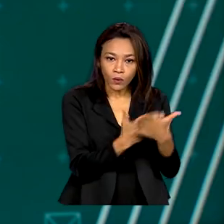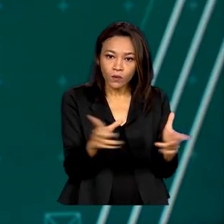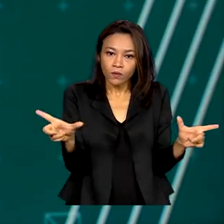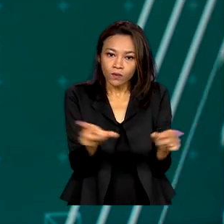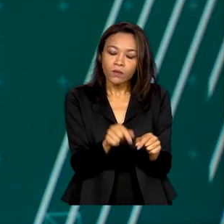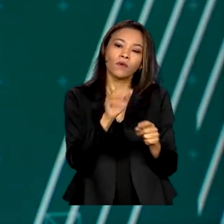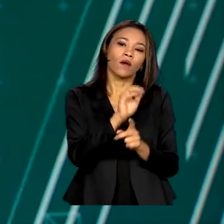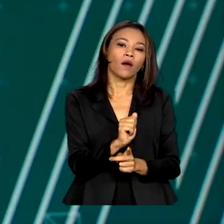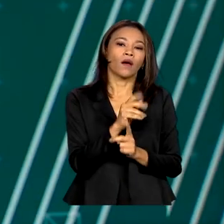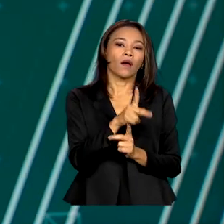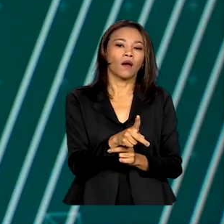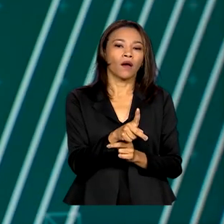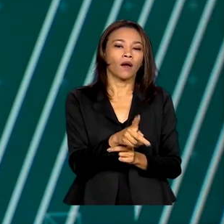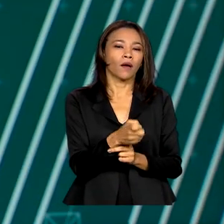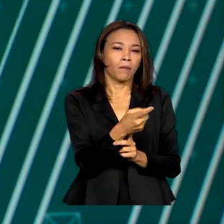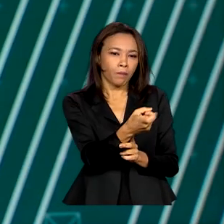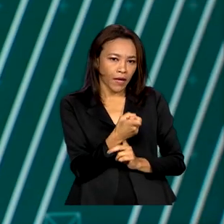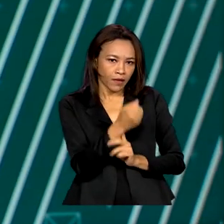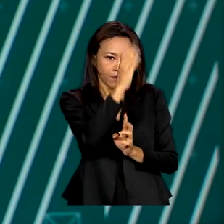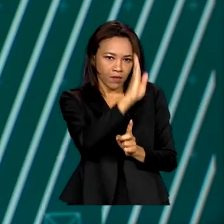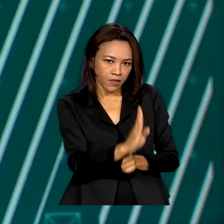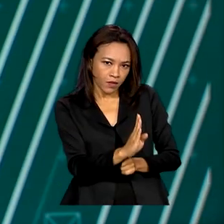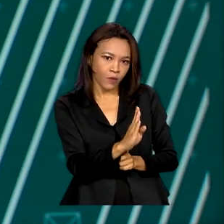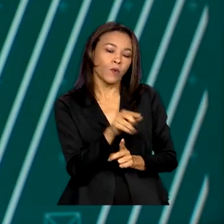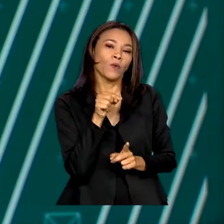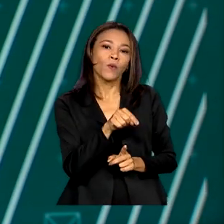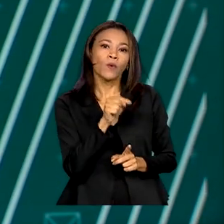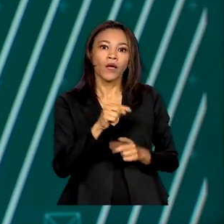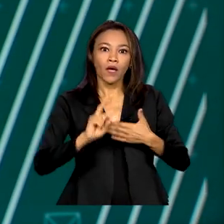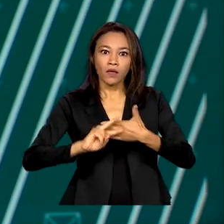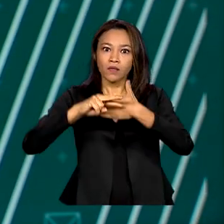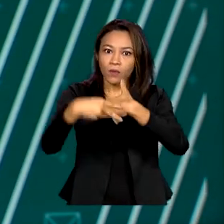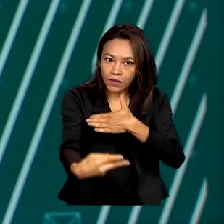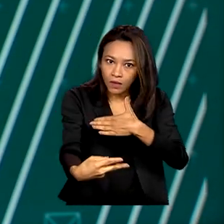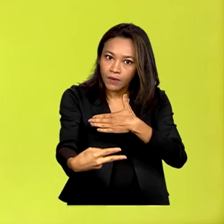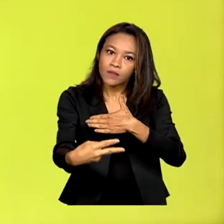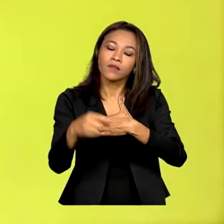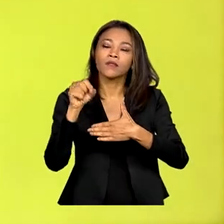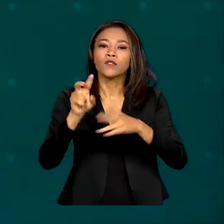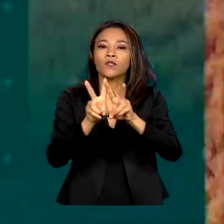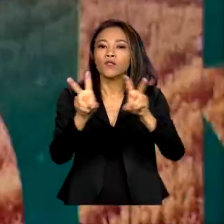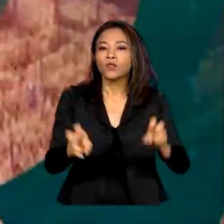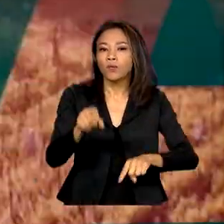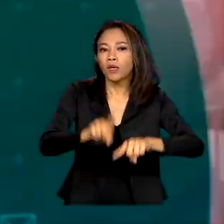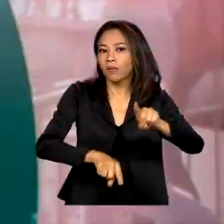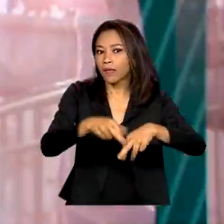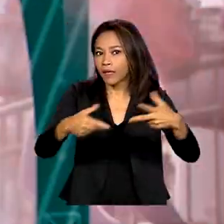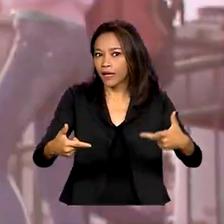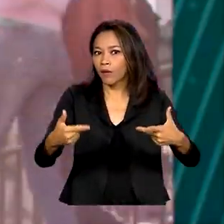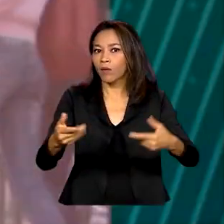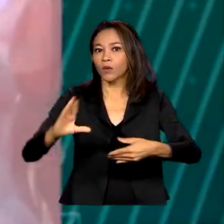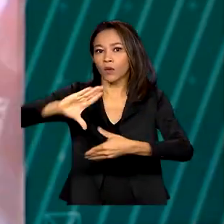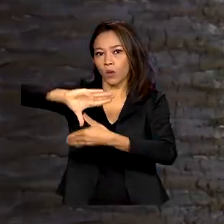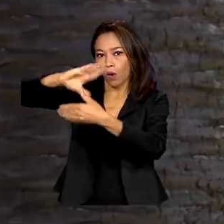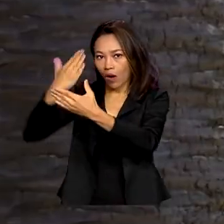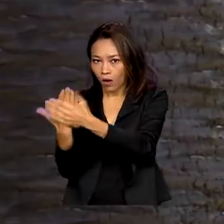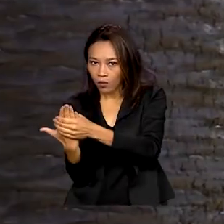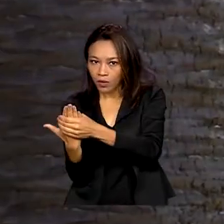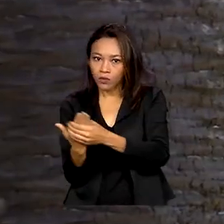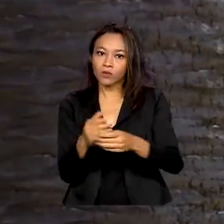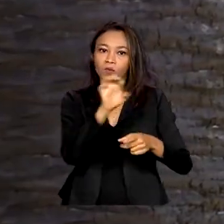impacto que as exportações brasileiras devem ter quando entrar em vigor o acordo Mercosul-União Europeia.